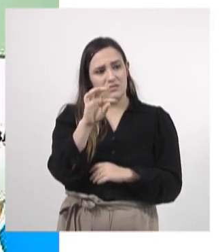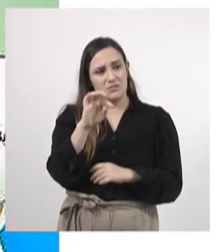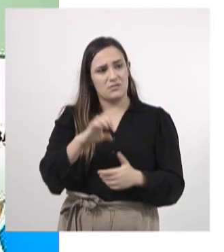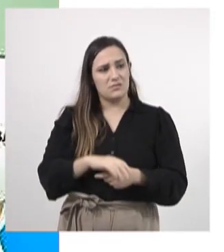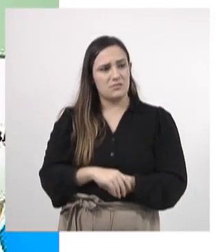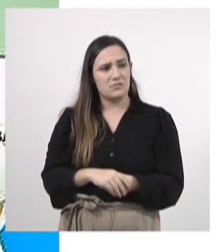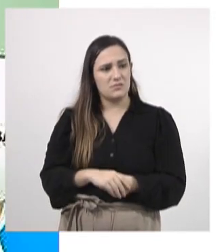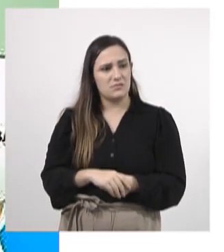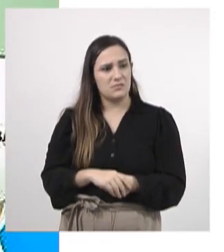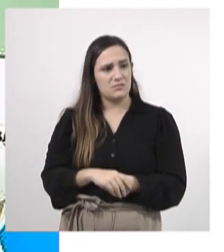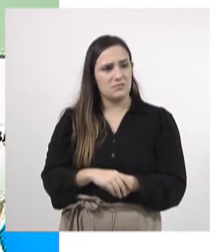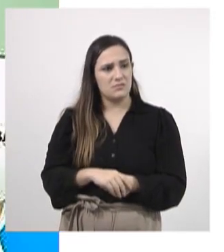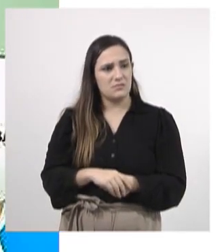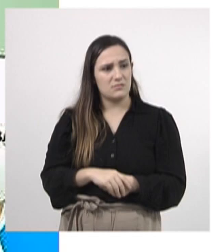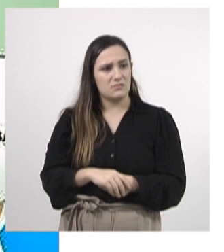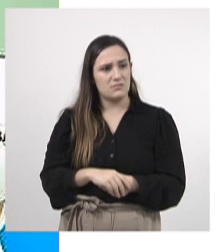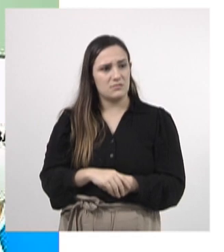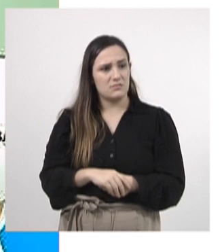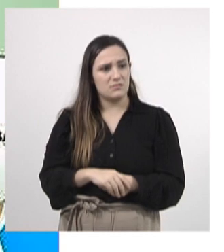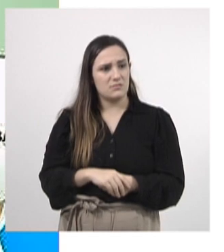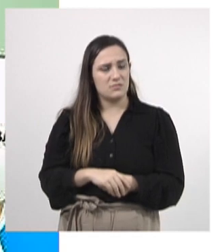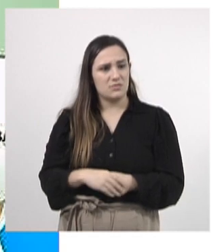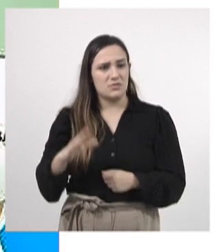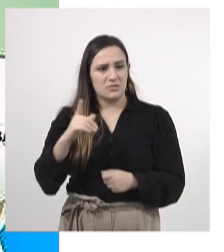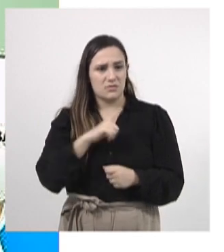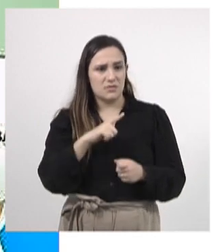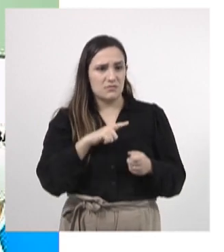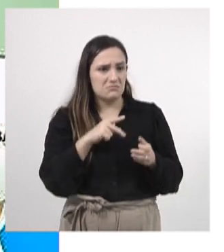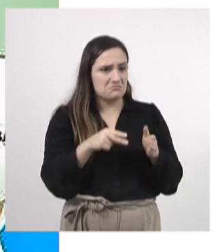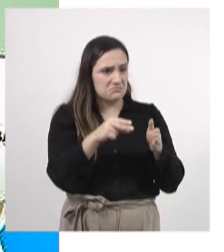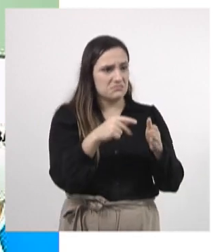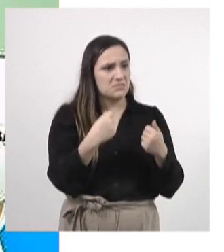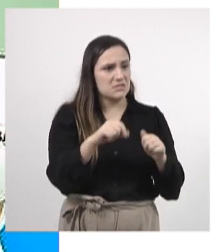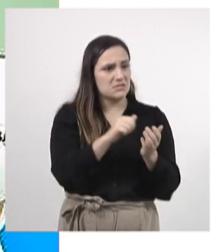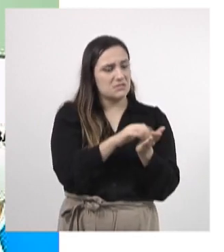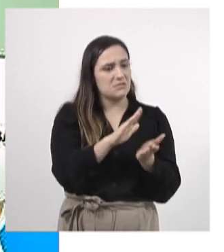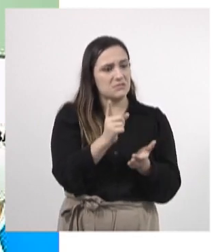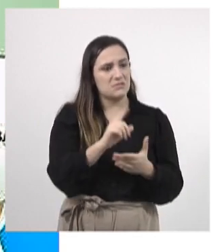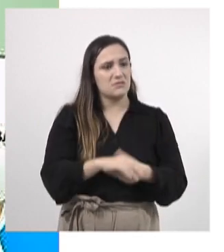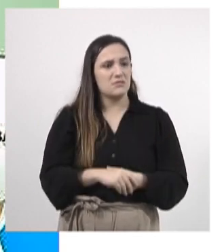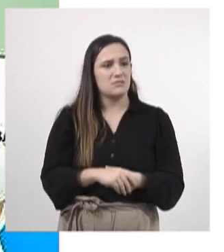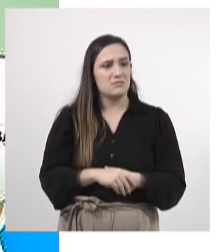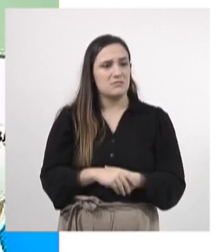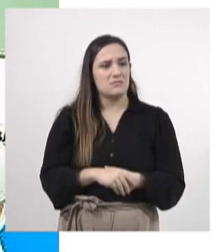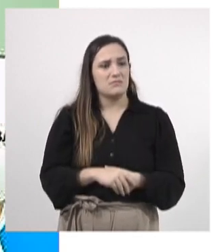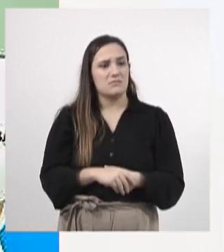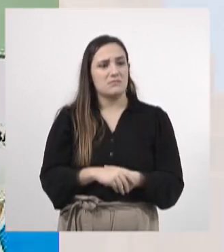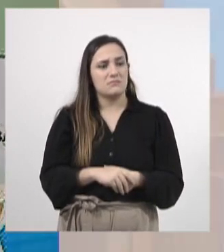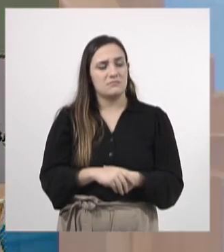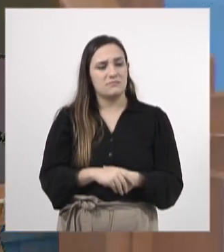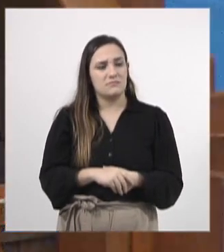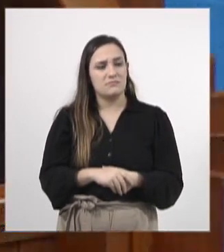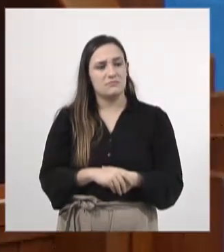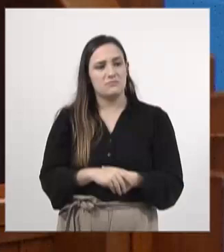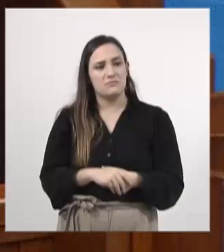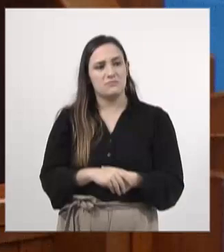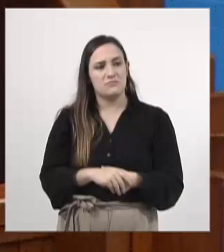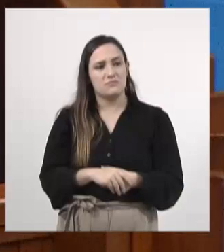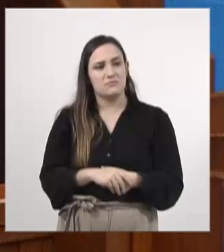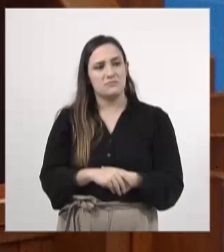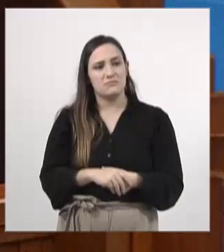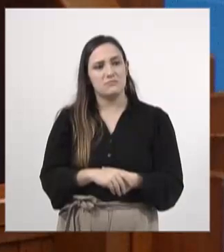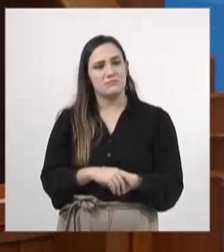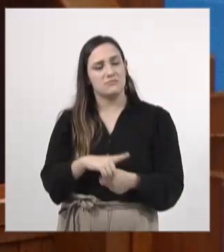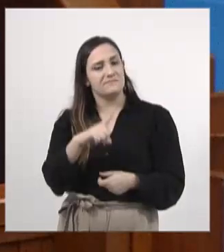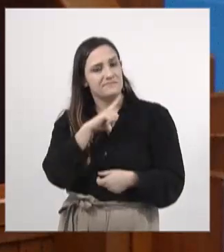É a nossa Malha Oeste que já está ali, que não precisa desapropriar, que não precisa de licenciamento ambiental, que um investimento mínimo